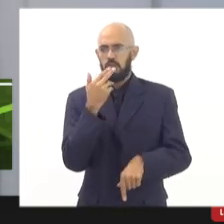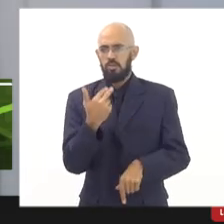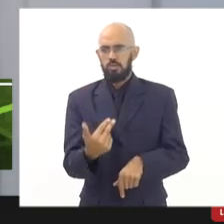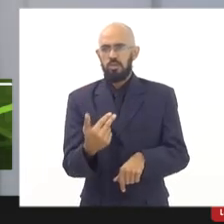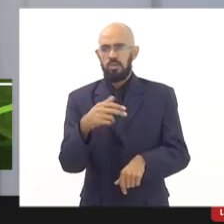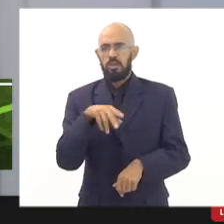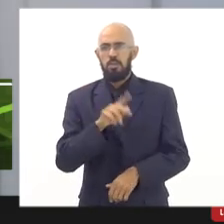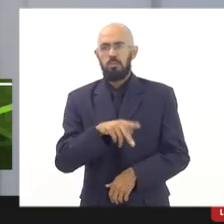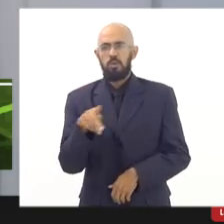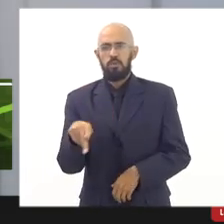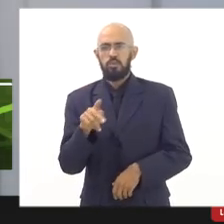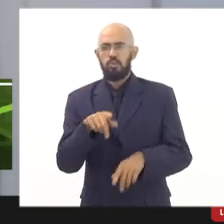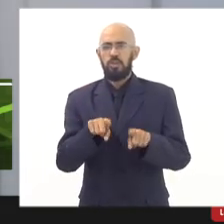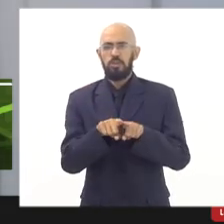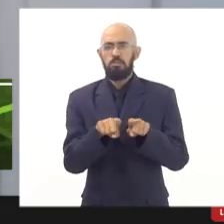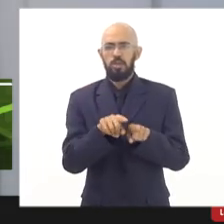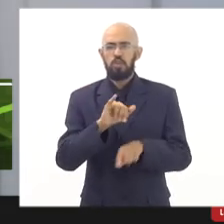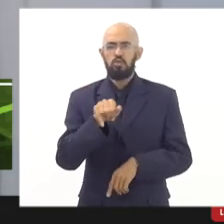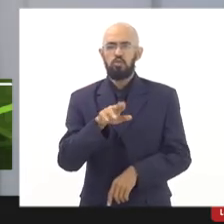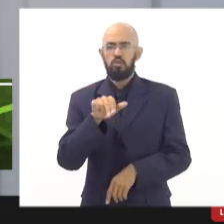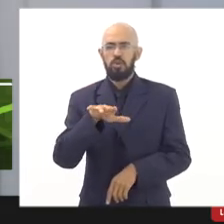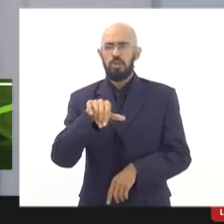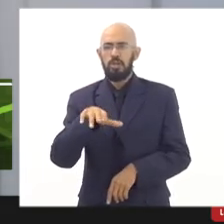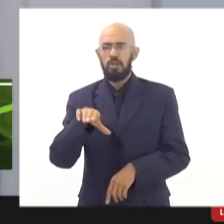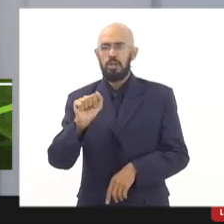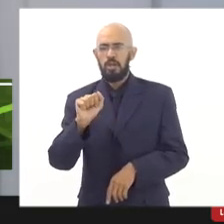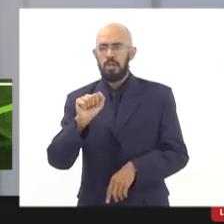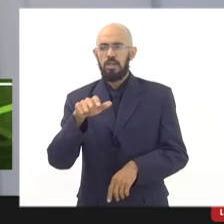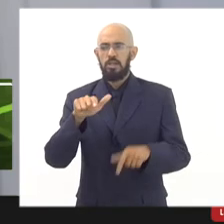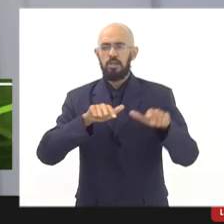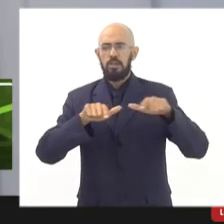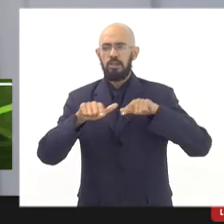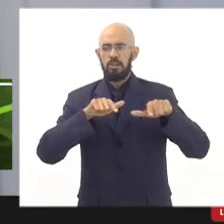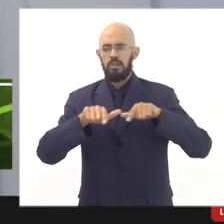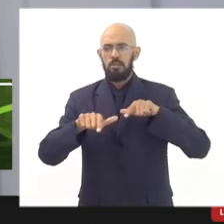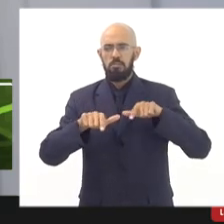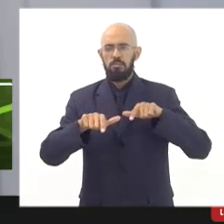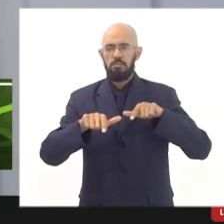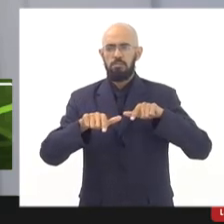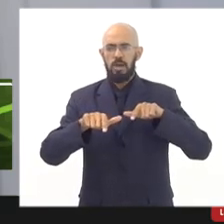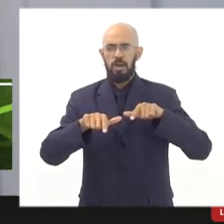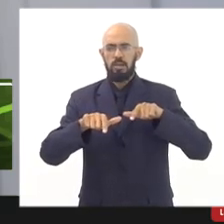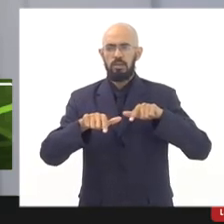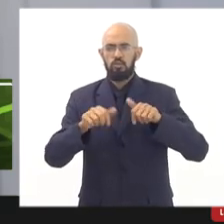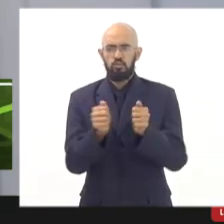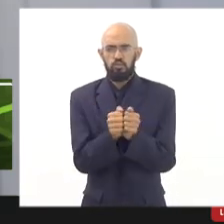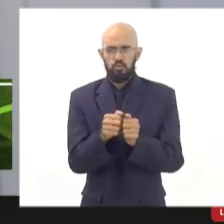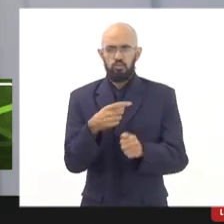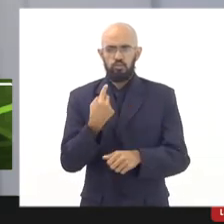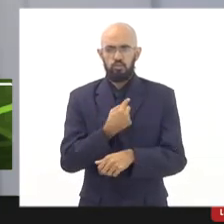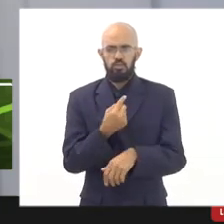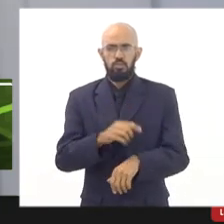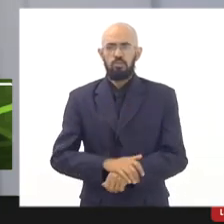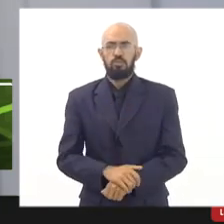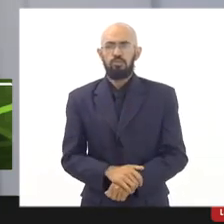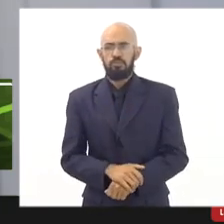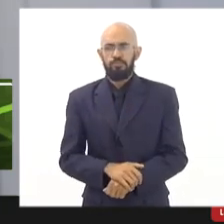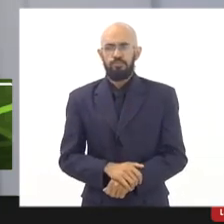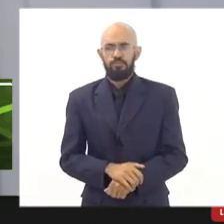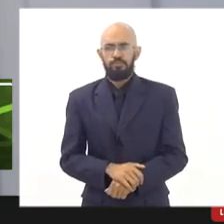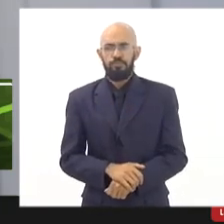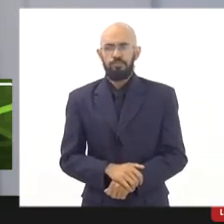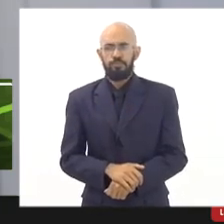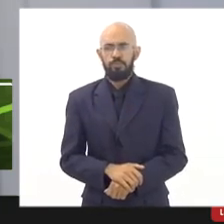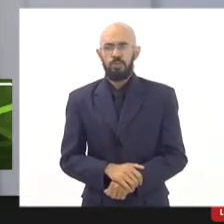professora Juliana Peixoto, trabalha na nossa parte. Então, somos nós